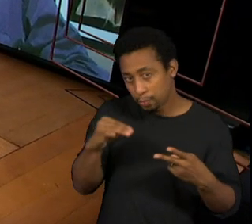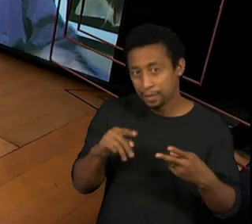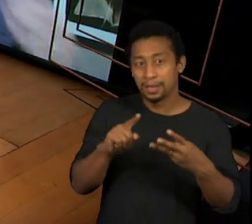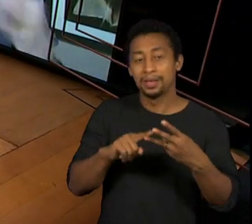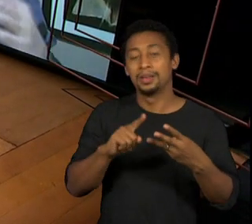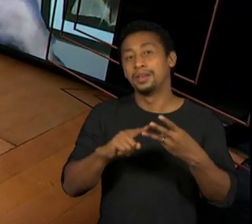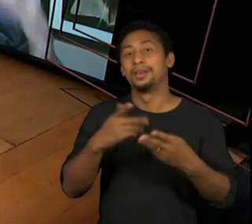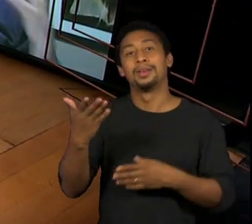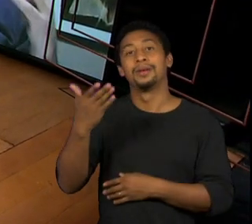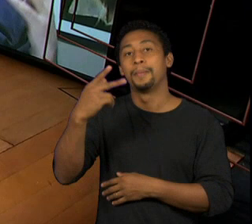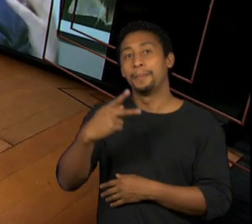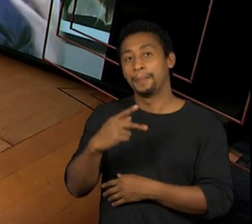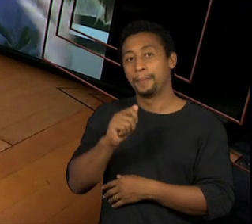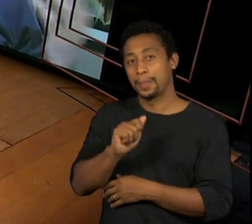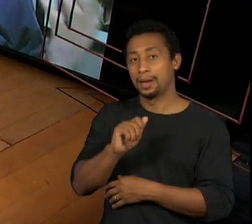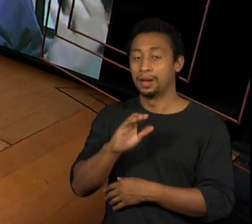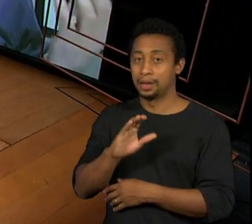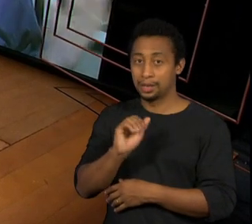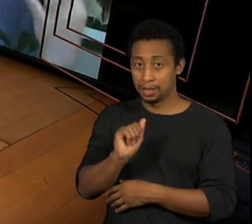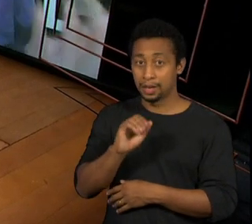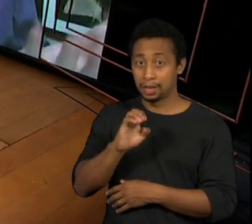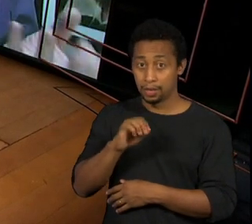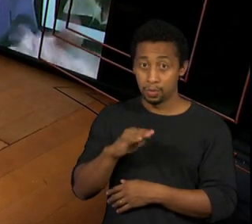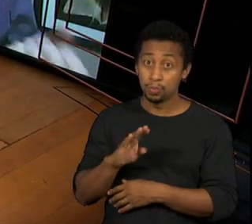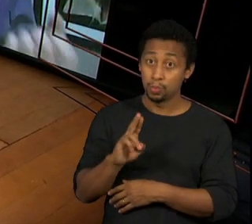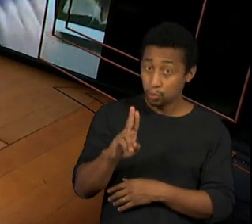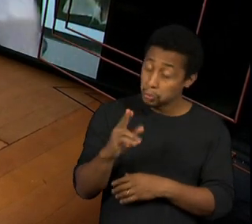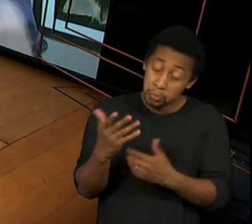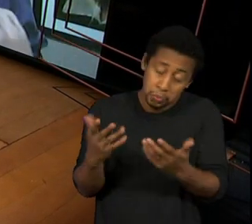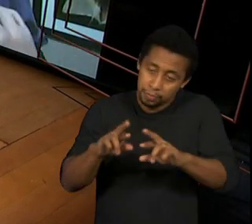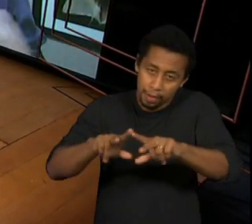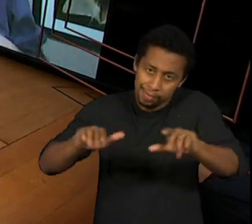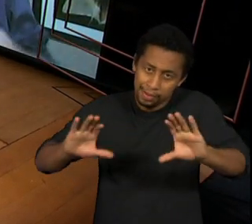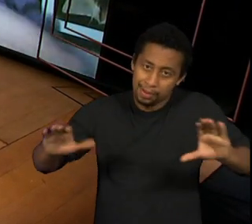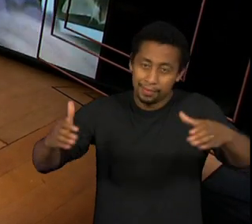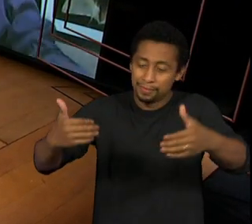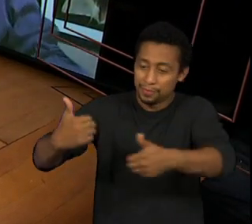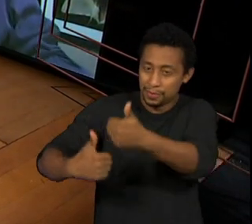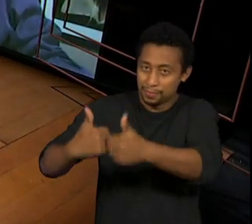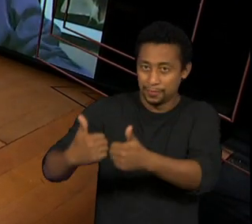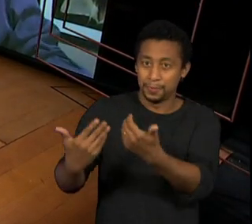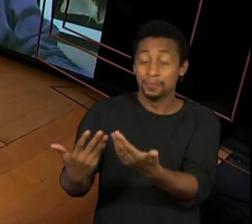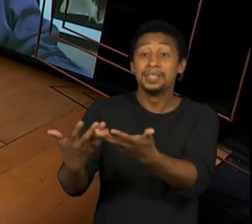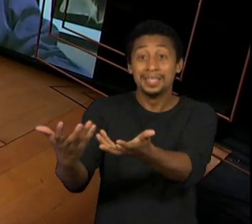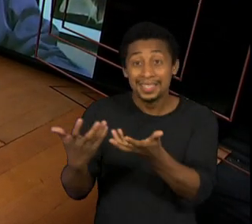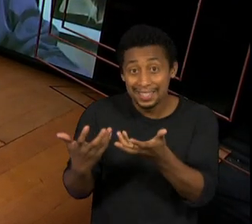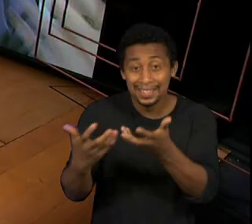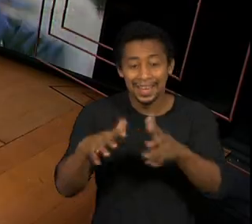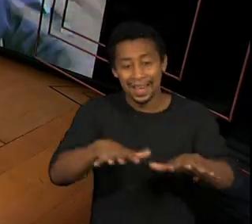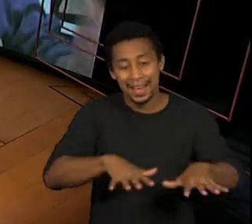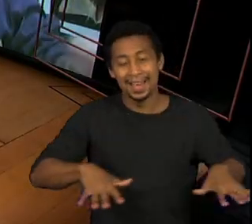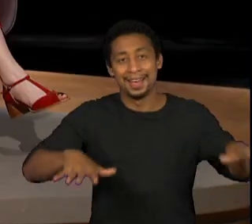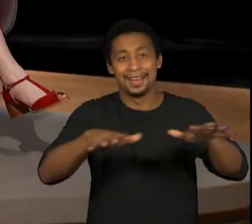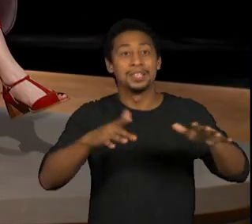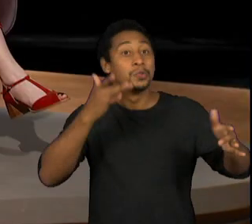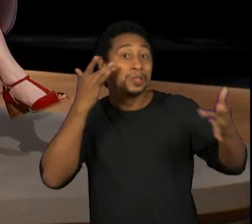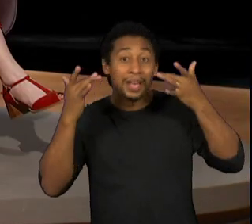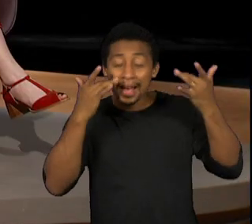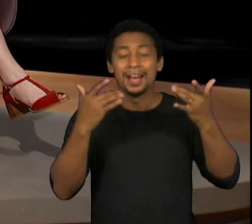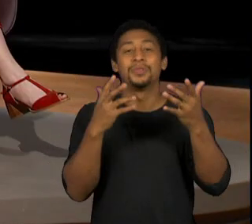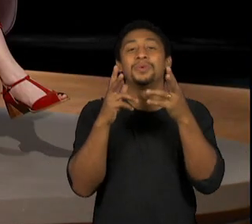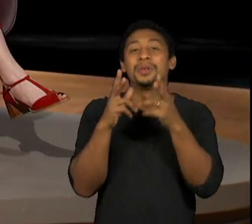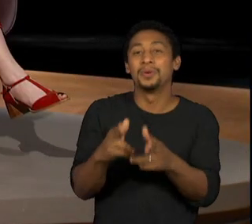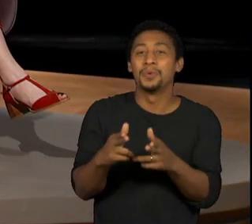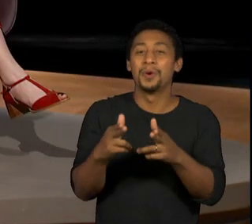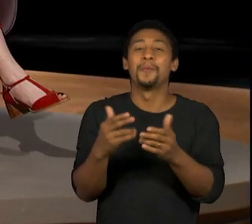propunha? Ele propunha que se transformasse o teatro num jogo de salão, numa brincadeira que fosse